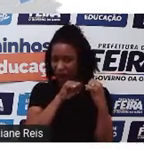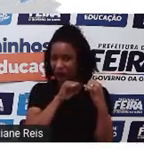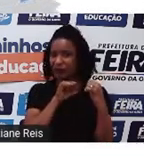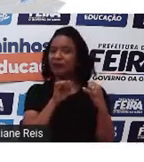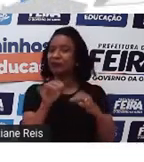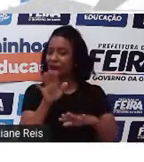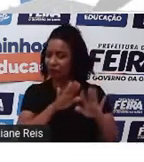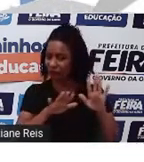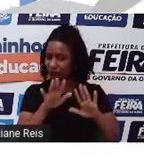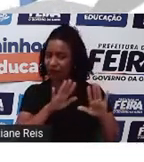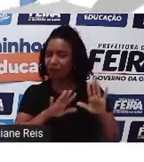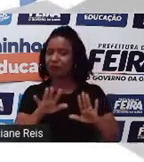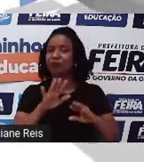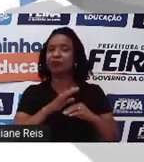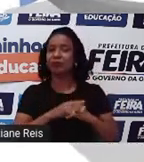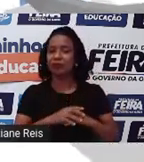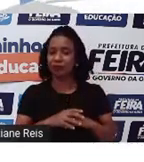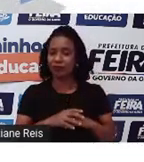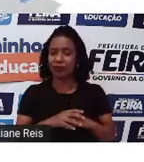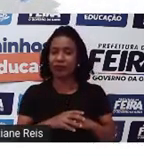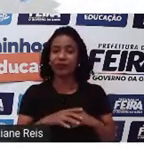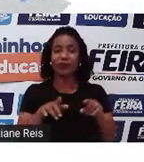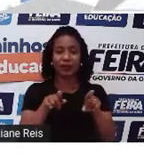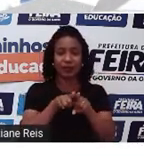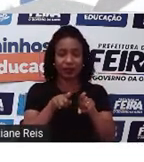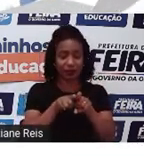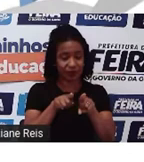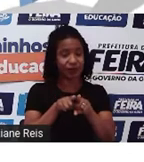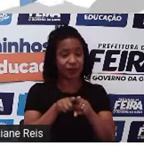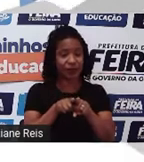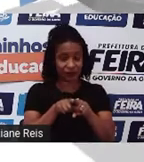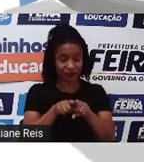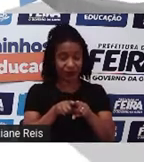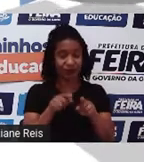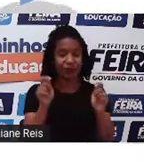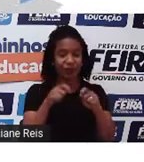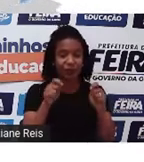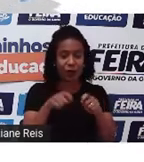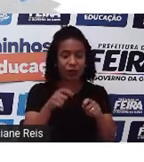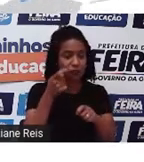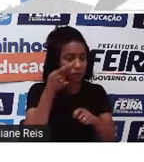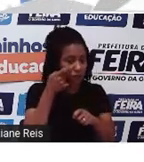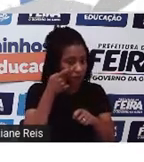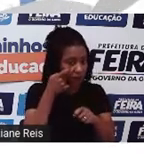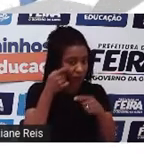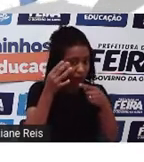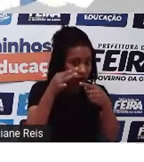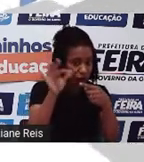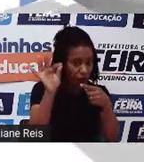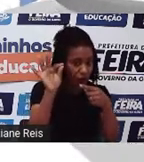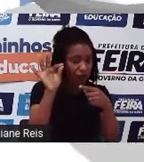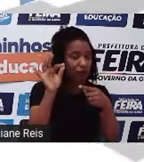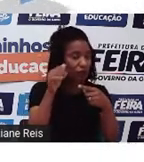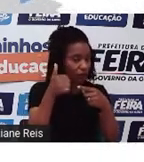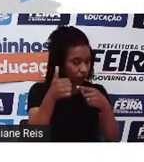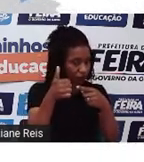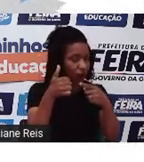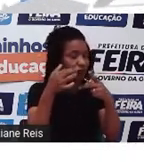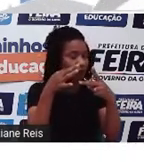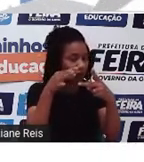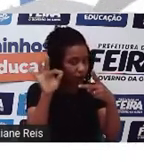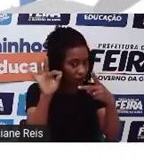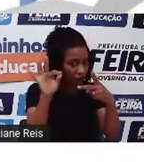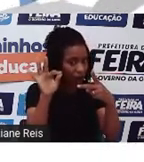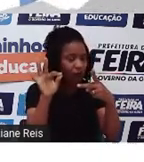verification são as verificações que a gente pode fazer em duas etapas para garantir a segurança de acesso aos e